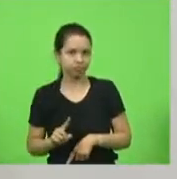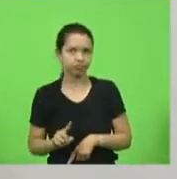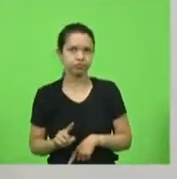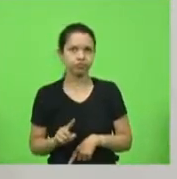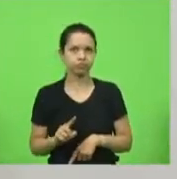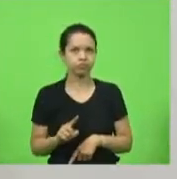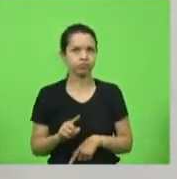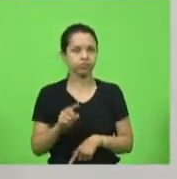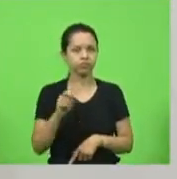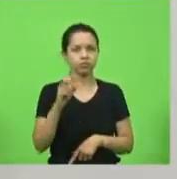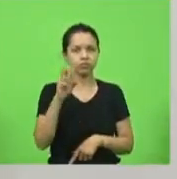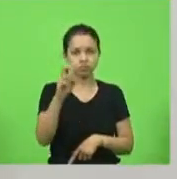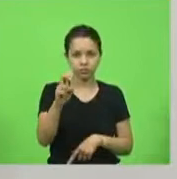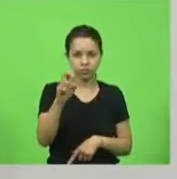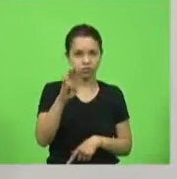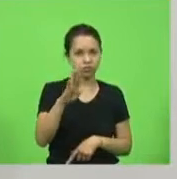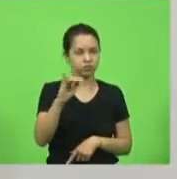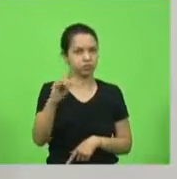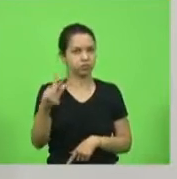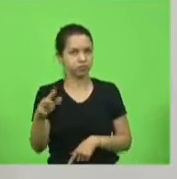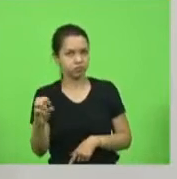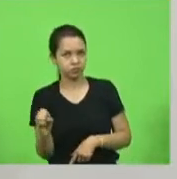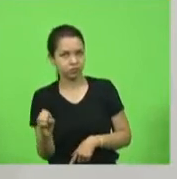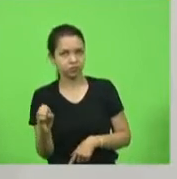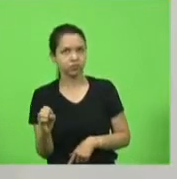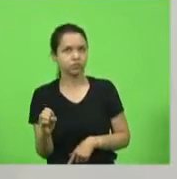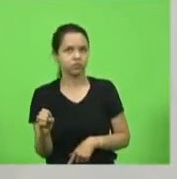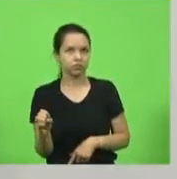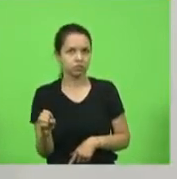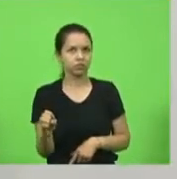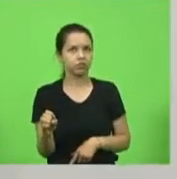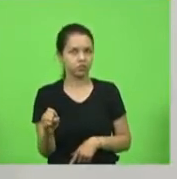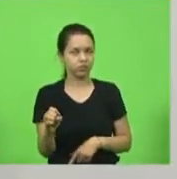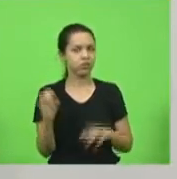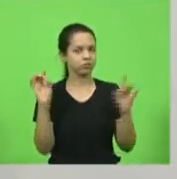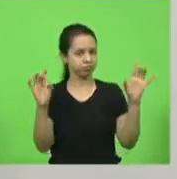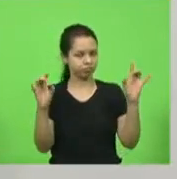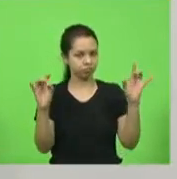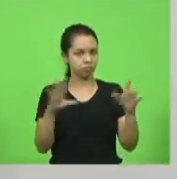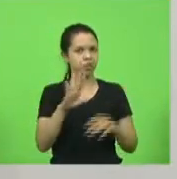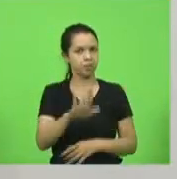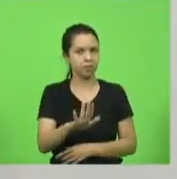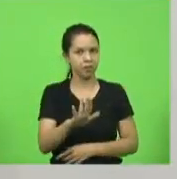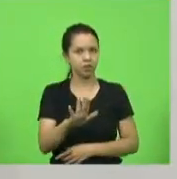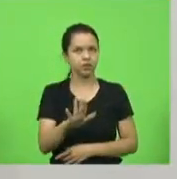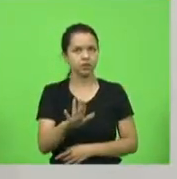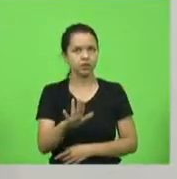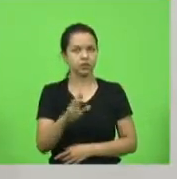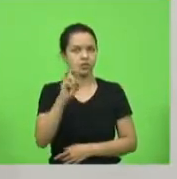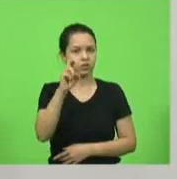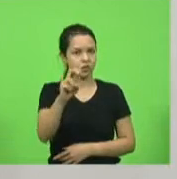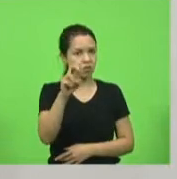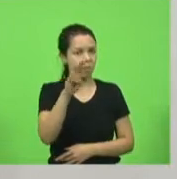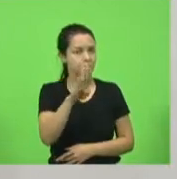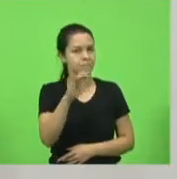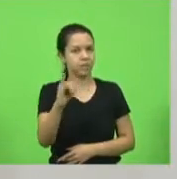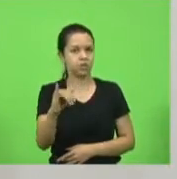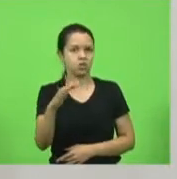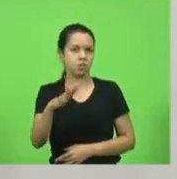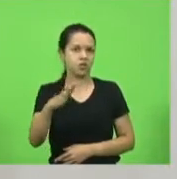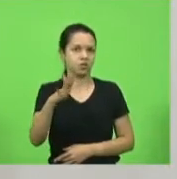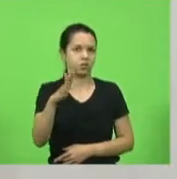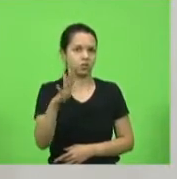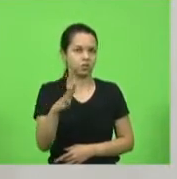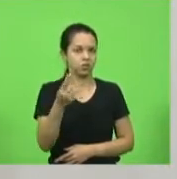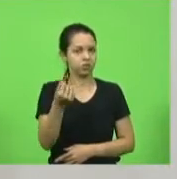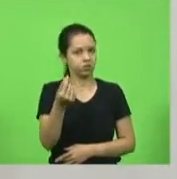5 bilhões ainda 5 bilhões que é algo extraordinário mas teve mais 5 bilhões aproximadamente de